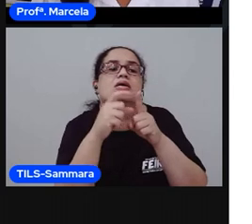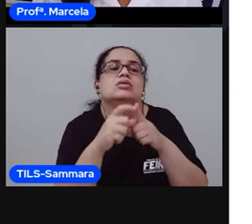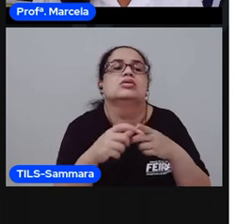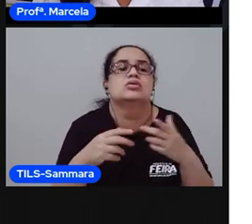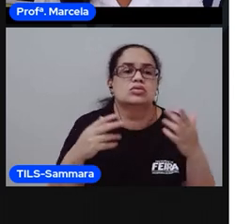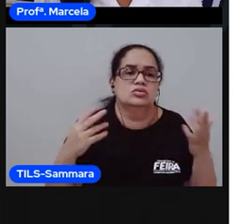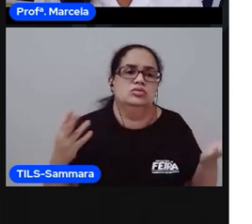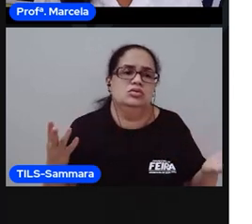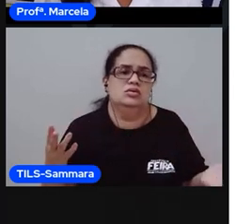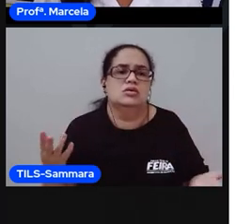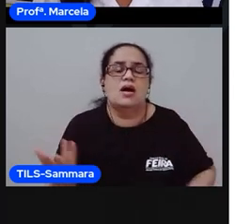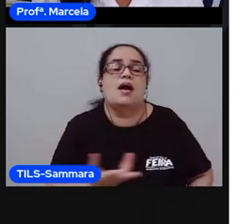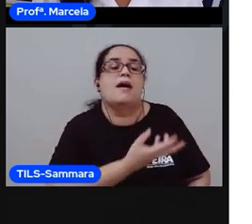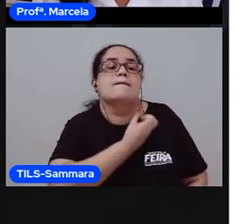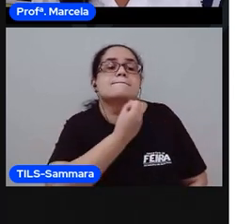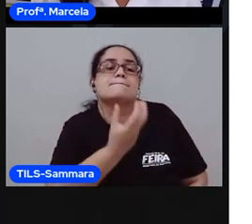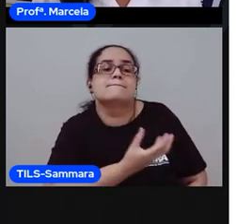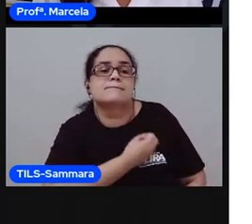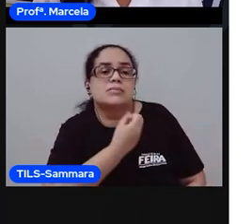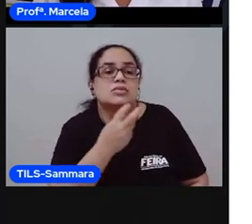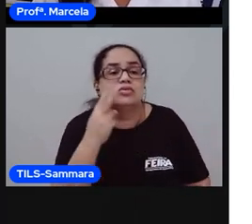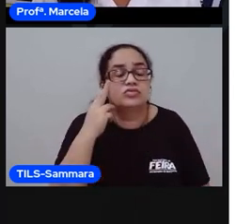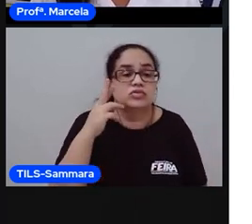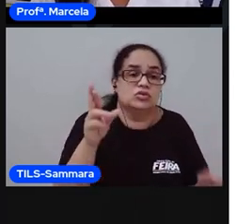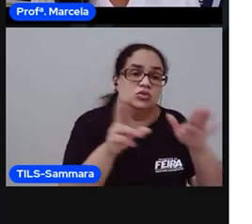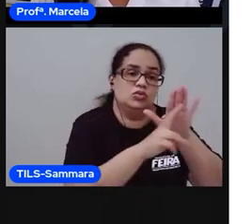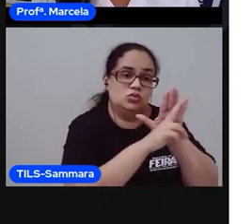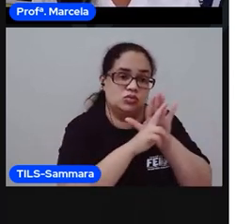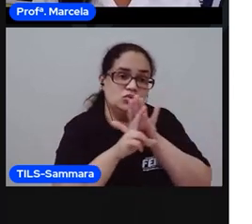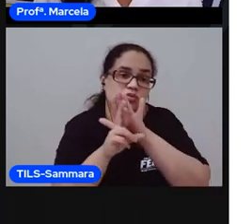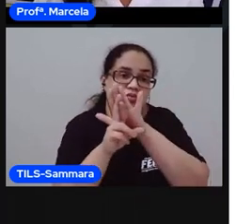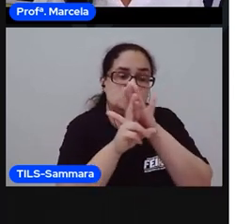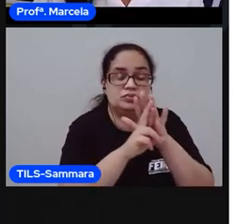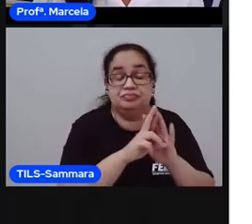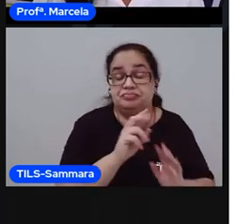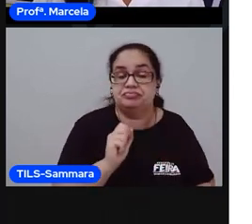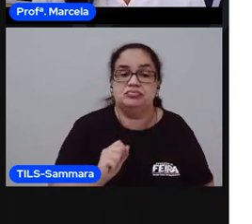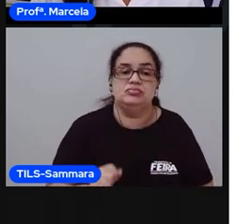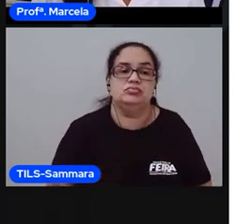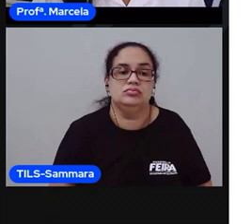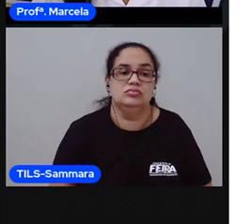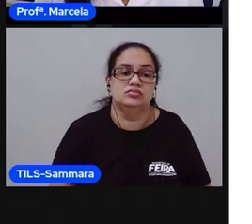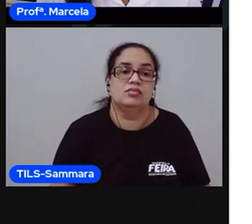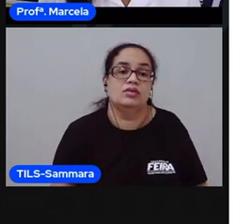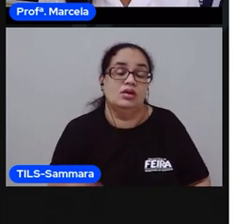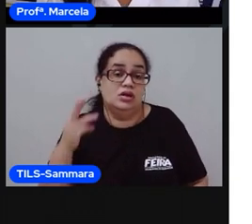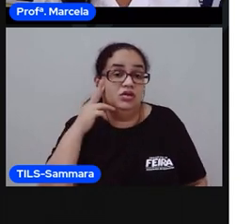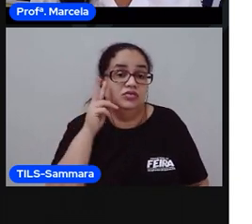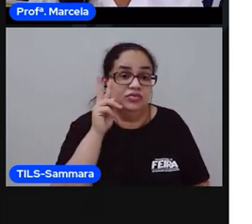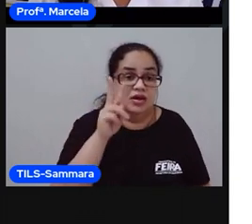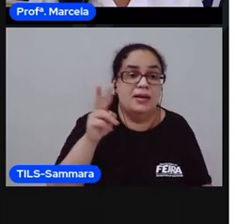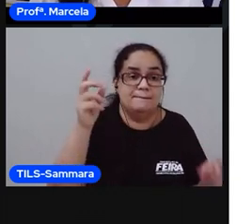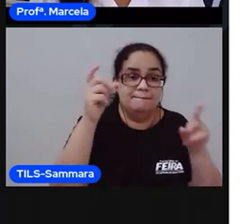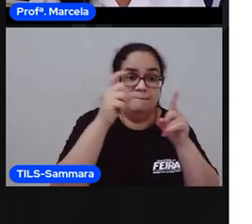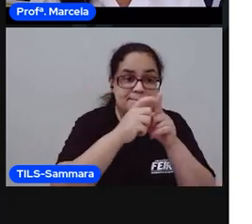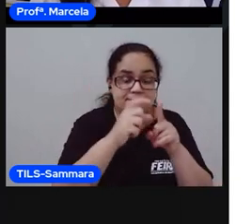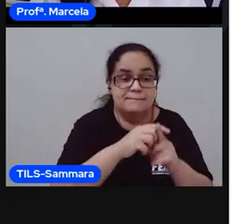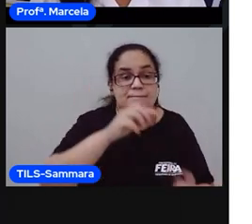Foi isso que o poeta fez. E a gente vai mostrar agora o segredo desse poeta. Está vendo aqui essa palavrinha